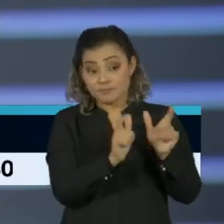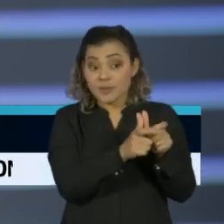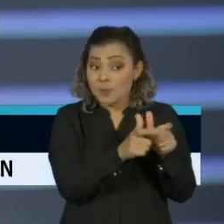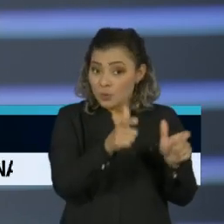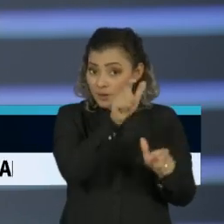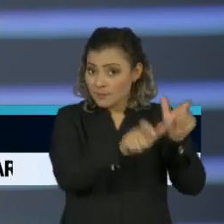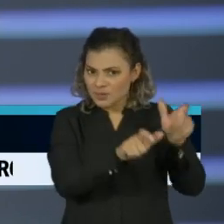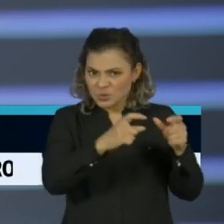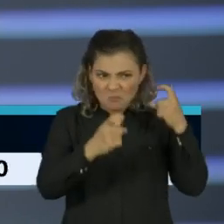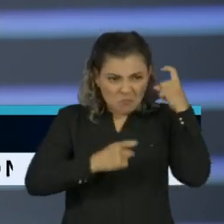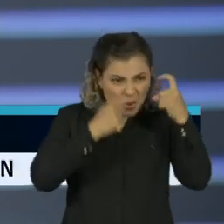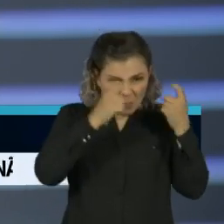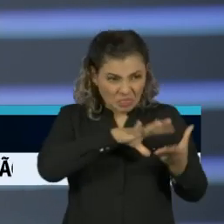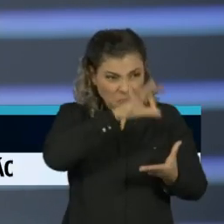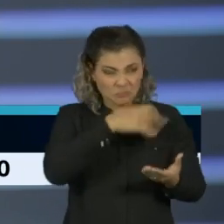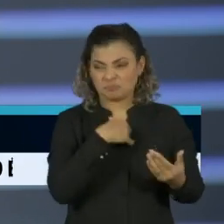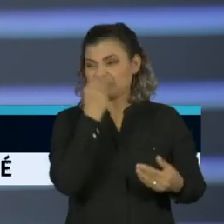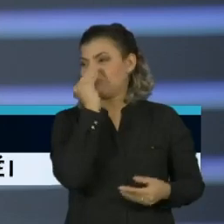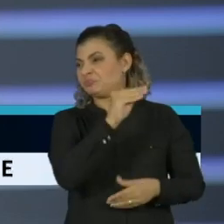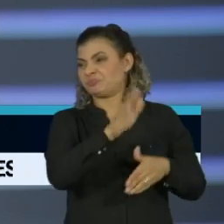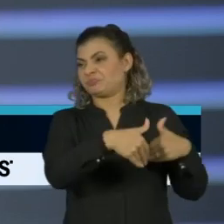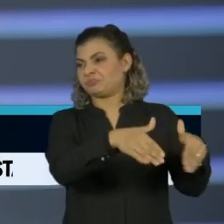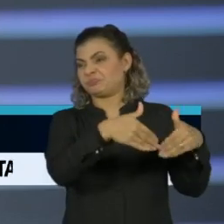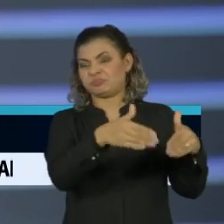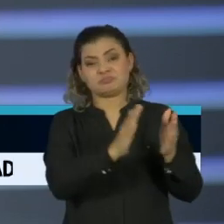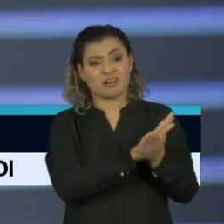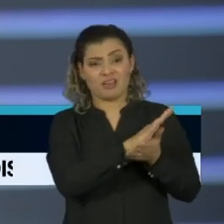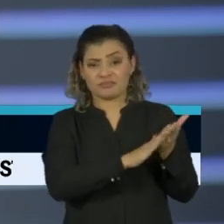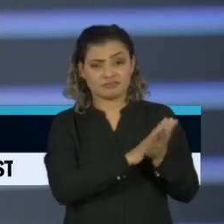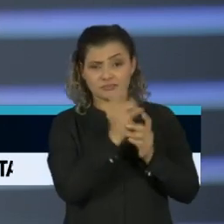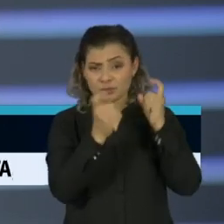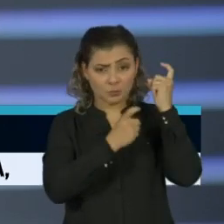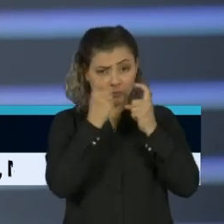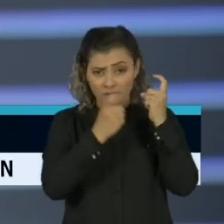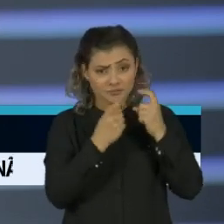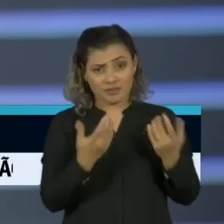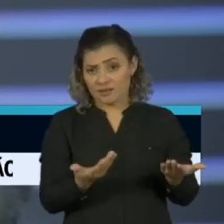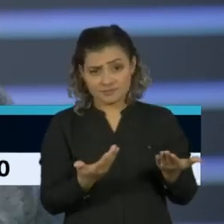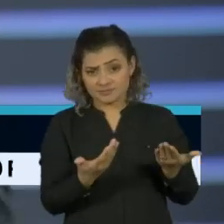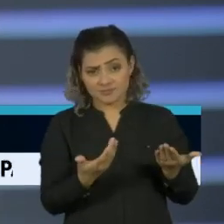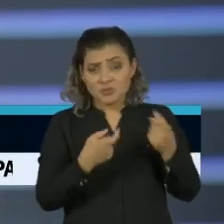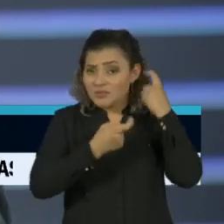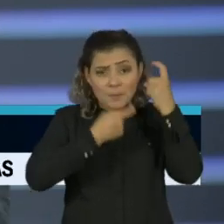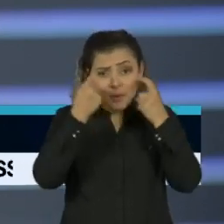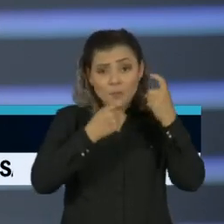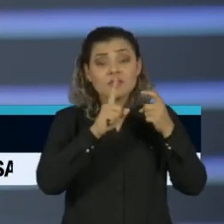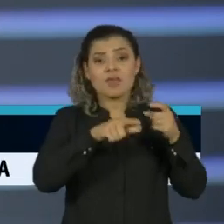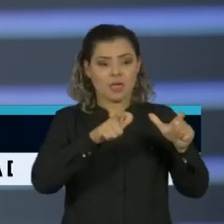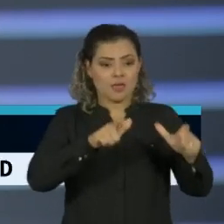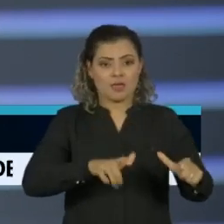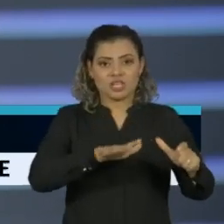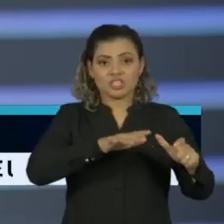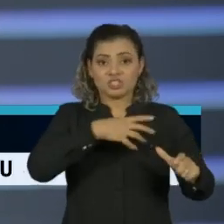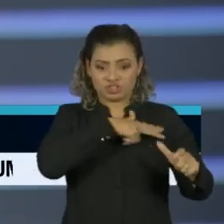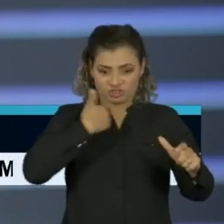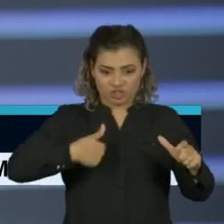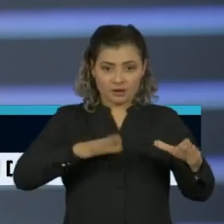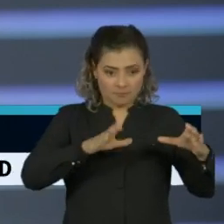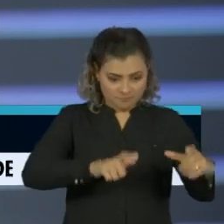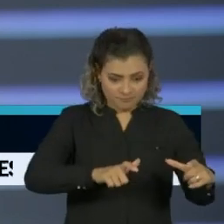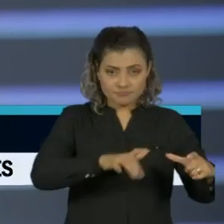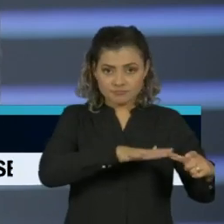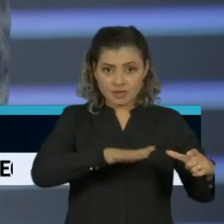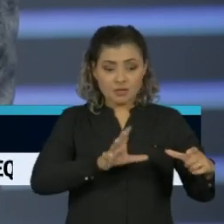está preocupada com democracia na China, da população, do que eles chamam de mainland, que é a grande China. Inclusive, acham a